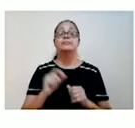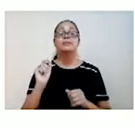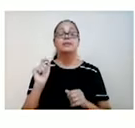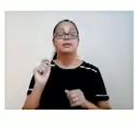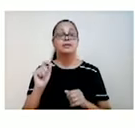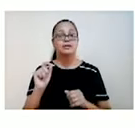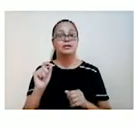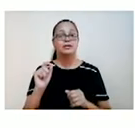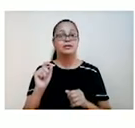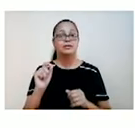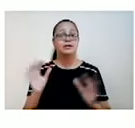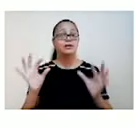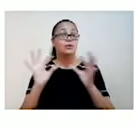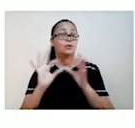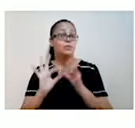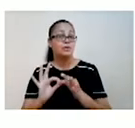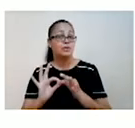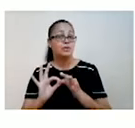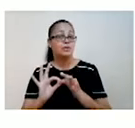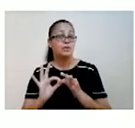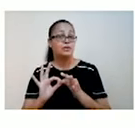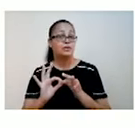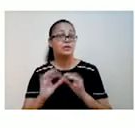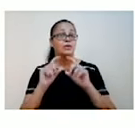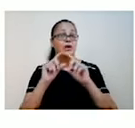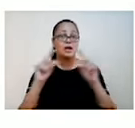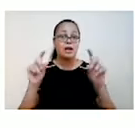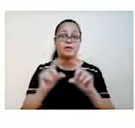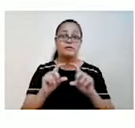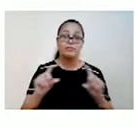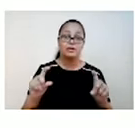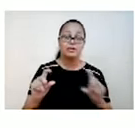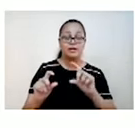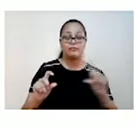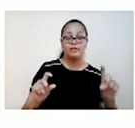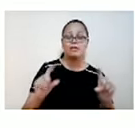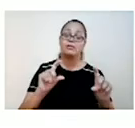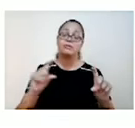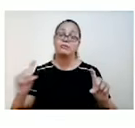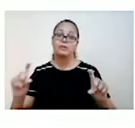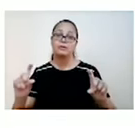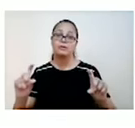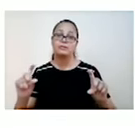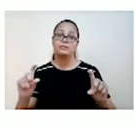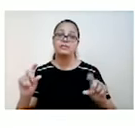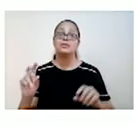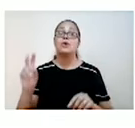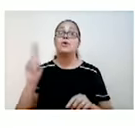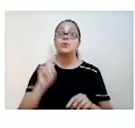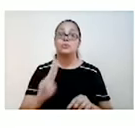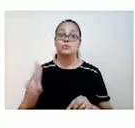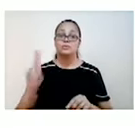com outras. Expressões usadas, para conectar, ligar uma parte da frase com outra, dando uma ideia